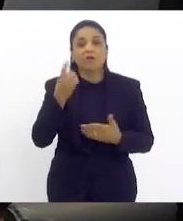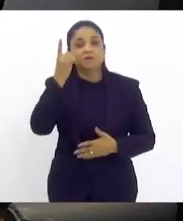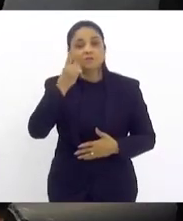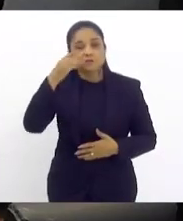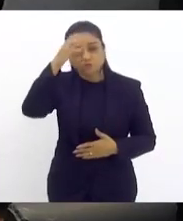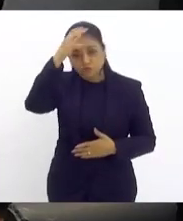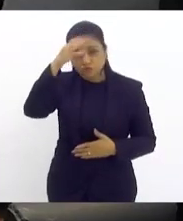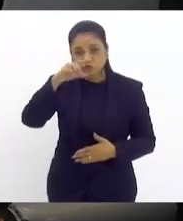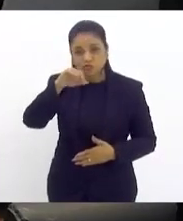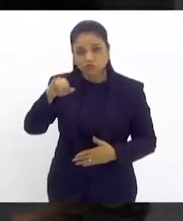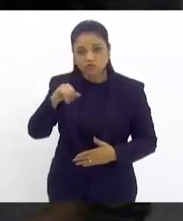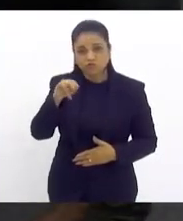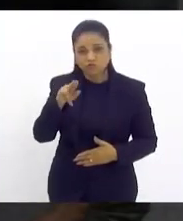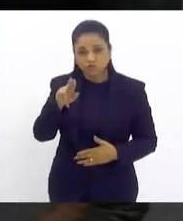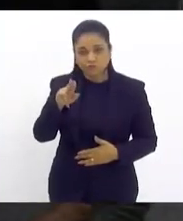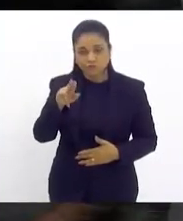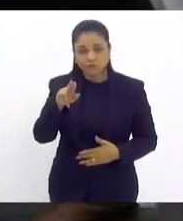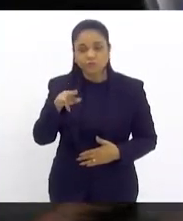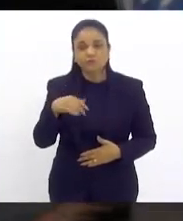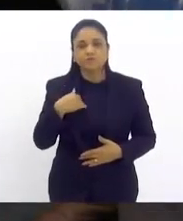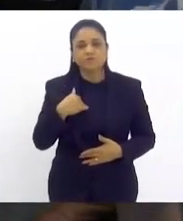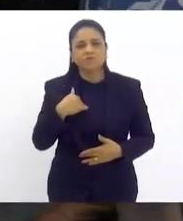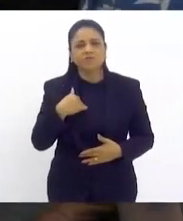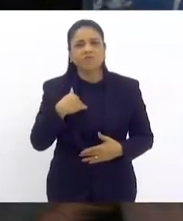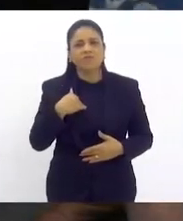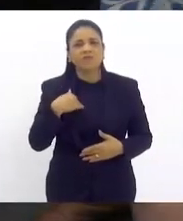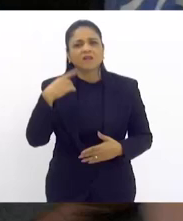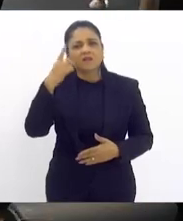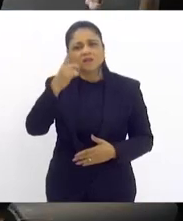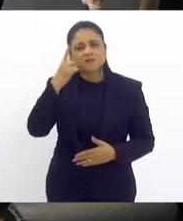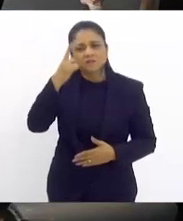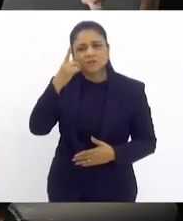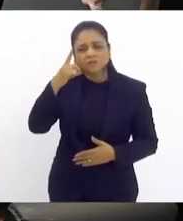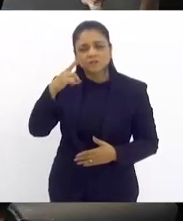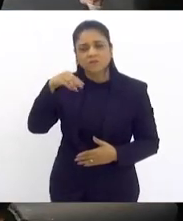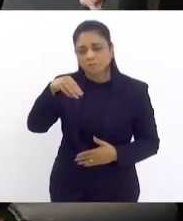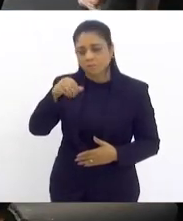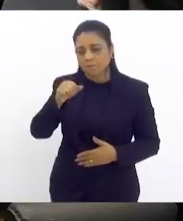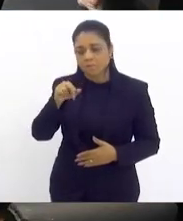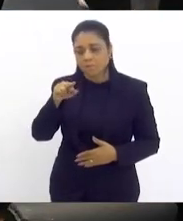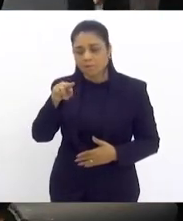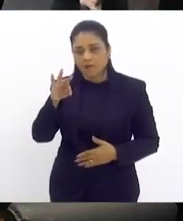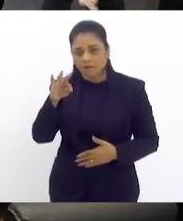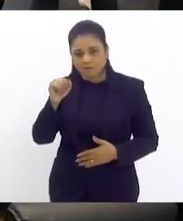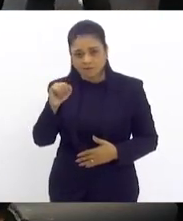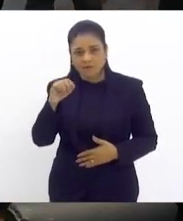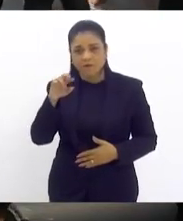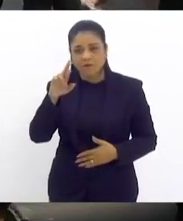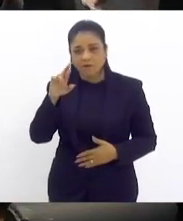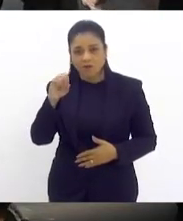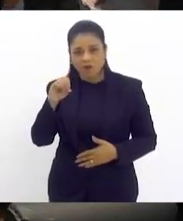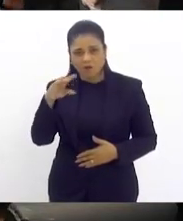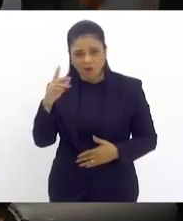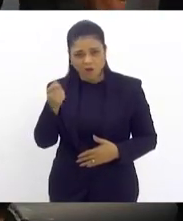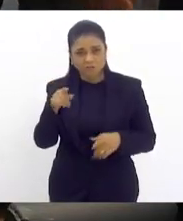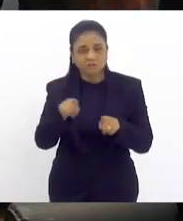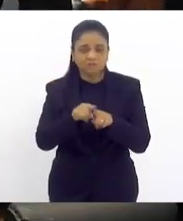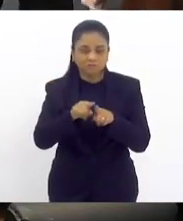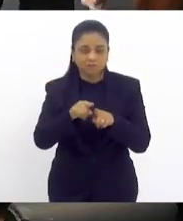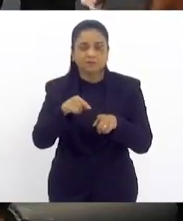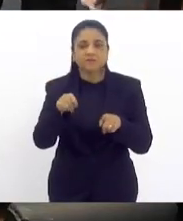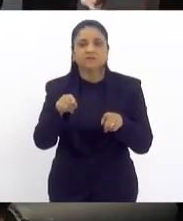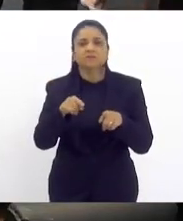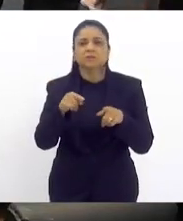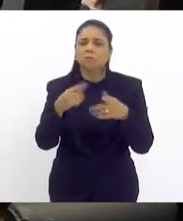Presidente, eu vou... A deputada Marta Rocha, acho que vai falar sobre o projeto. Ela na crise, eu peço perdão. Parabenizar